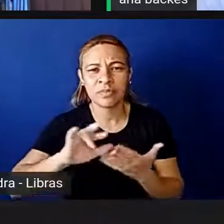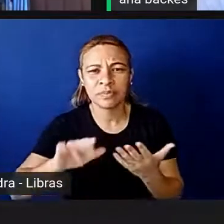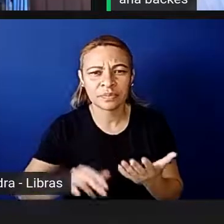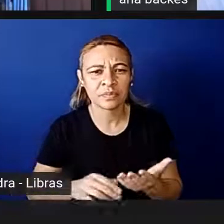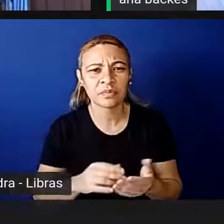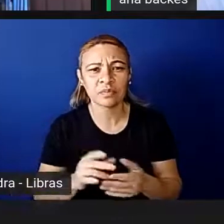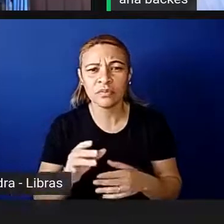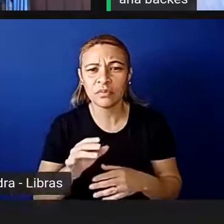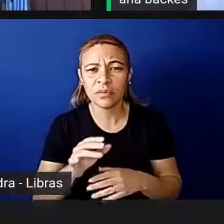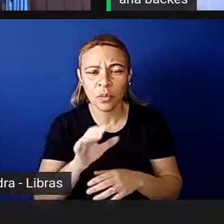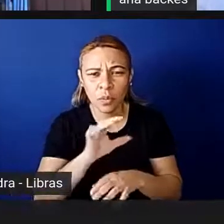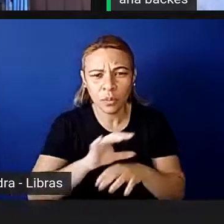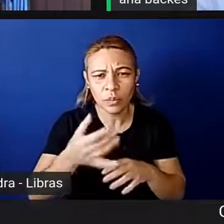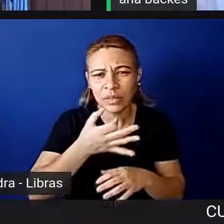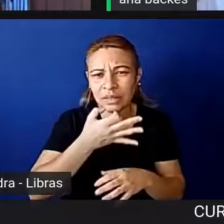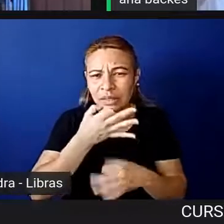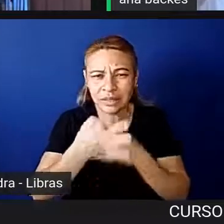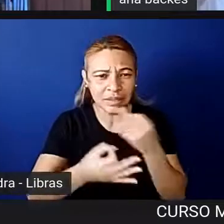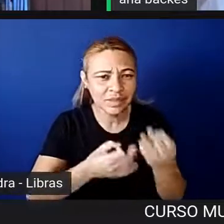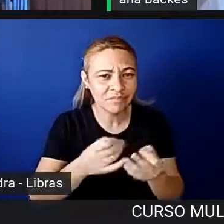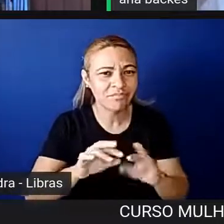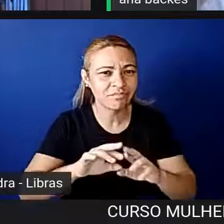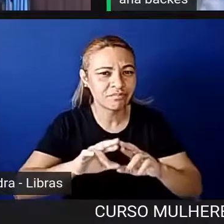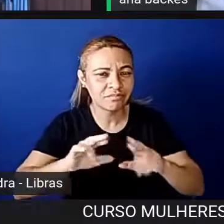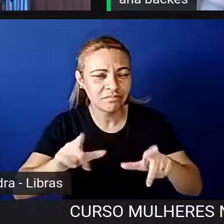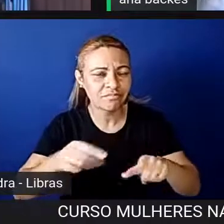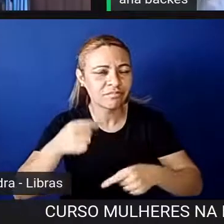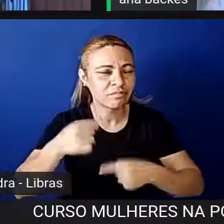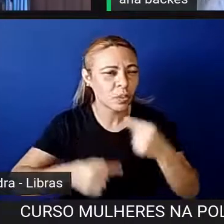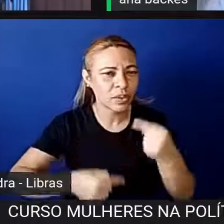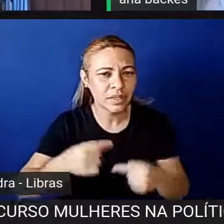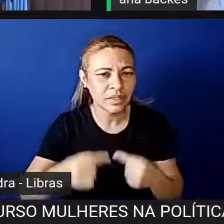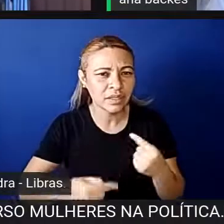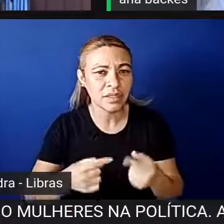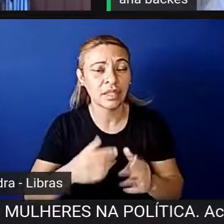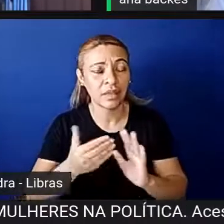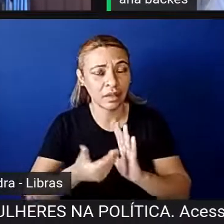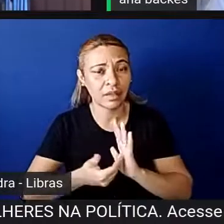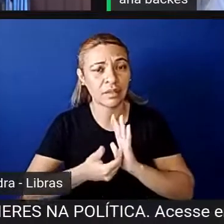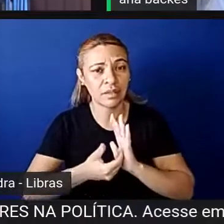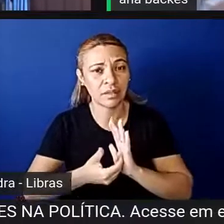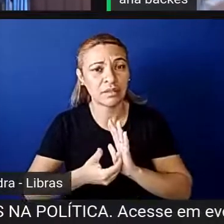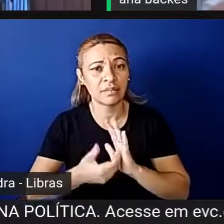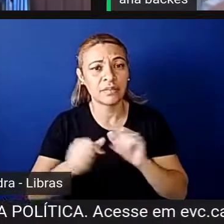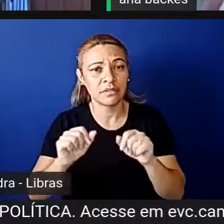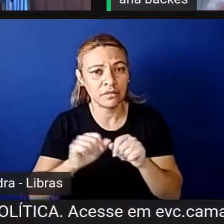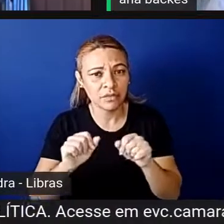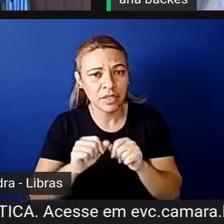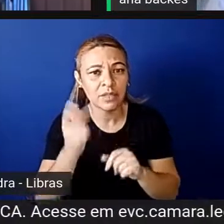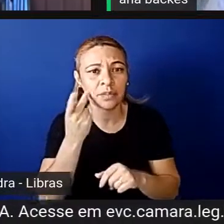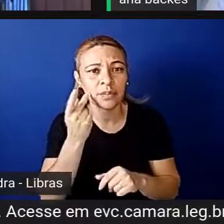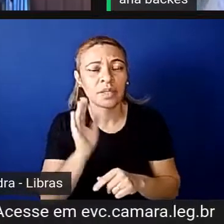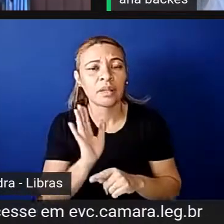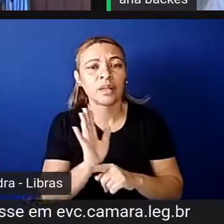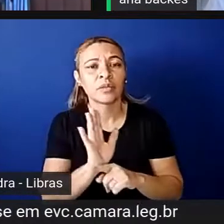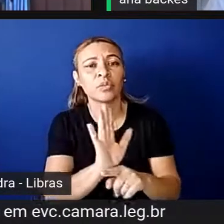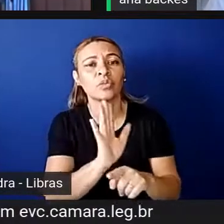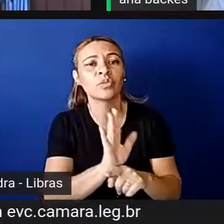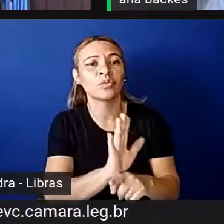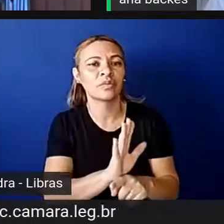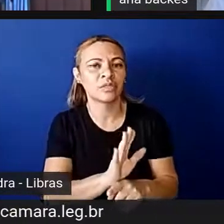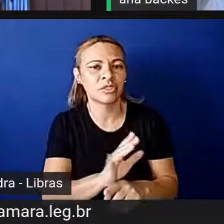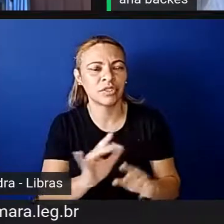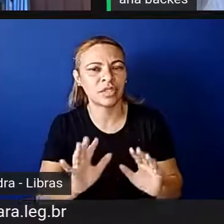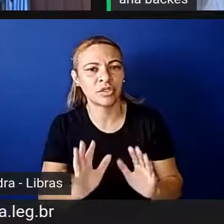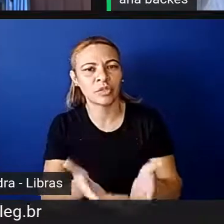iniciativas que a Câmara tem feito, né, para ajudar a esse, estimular,